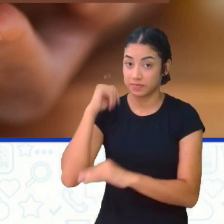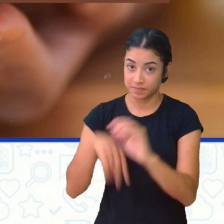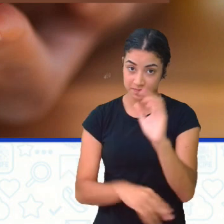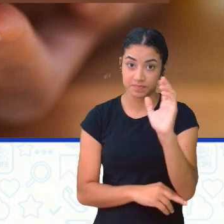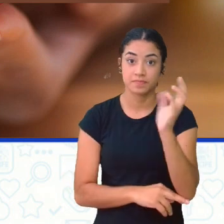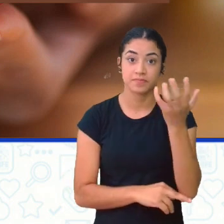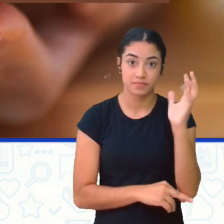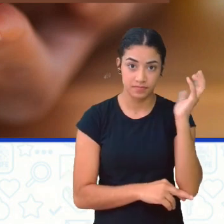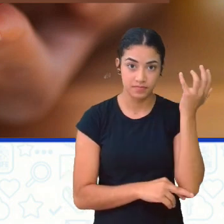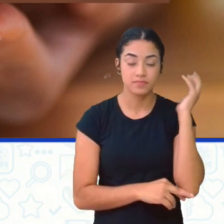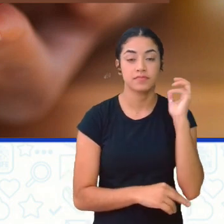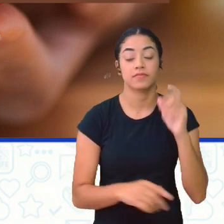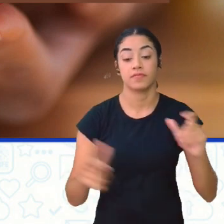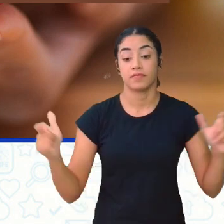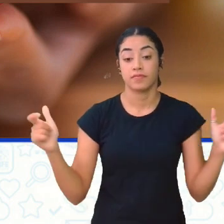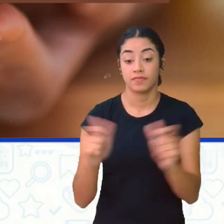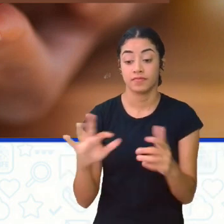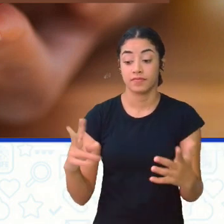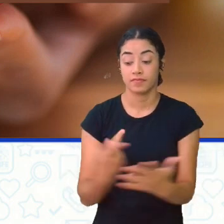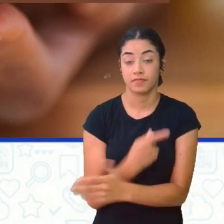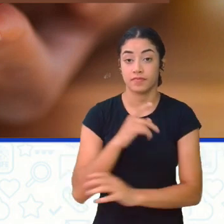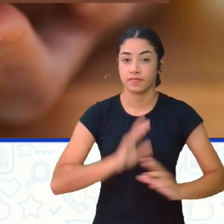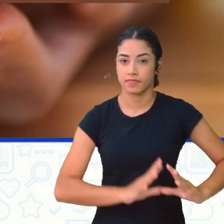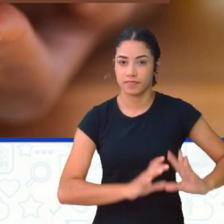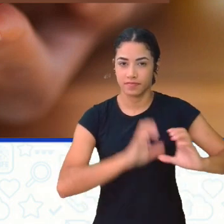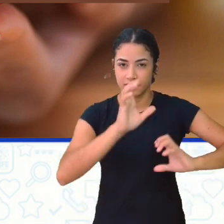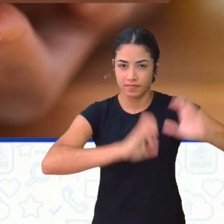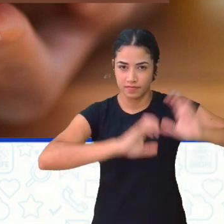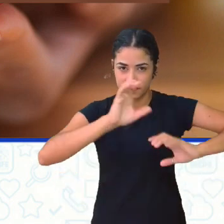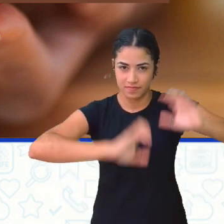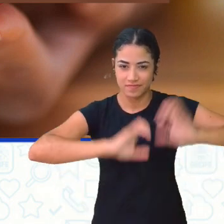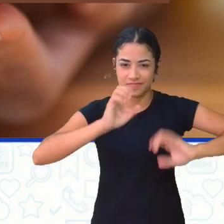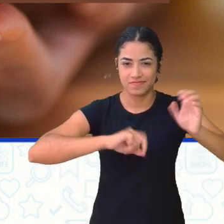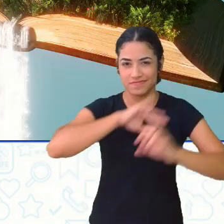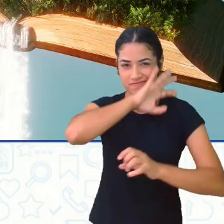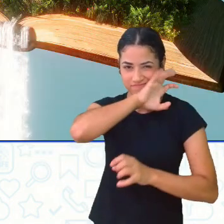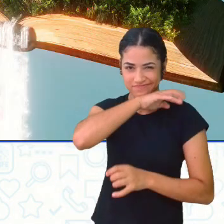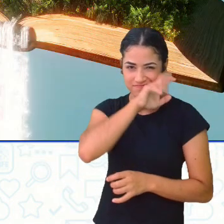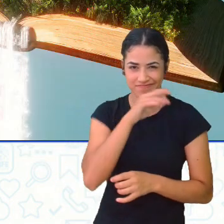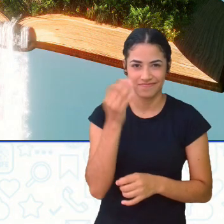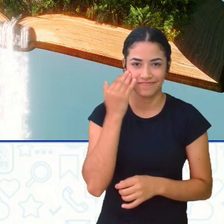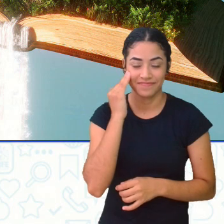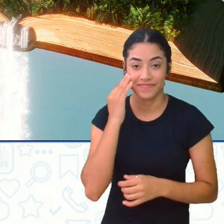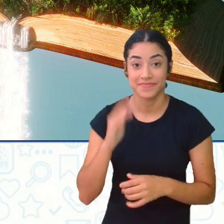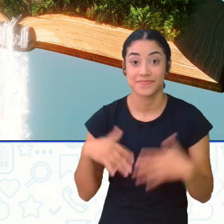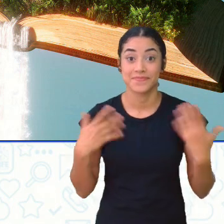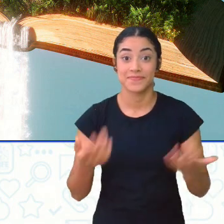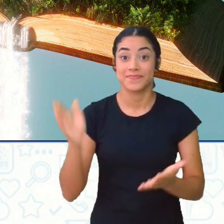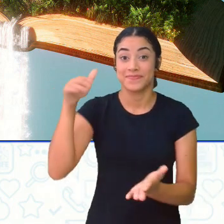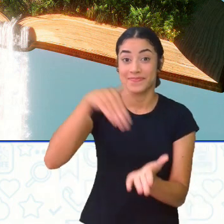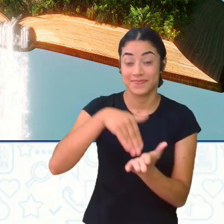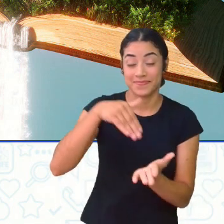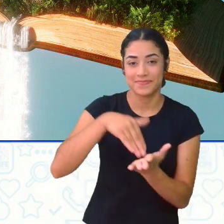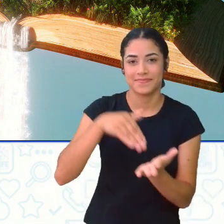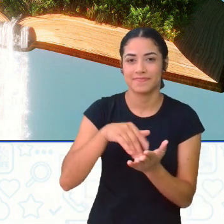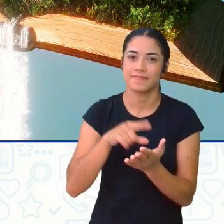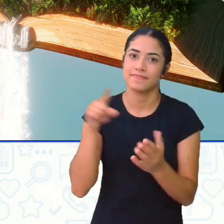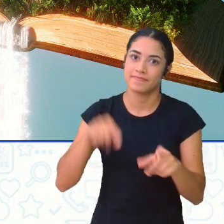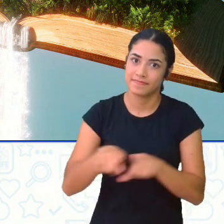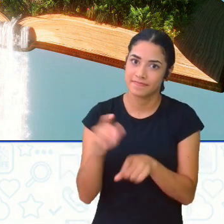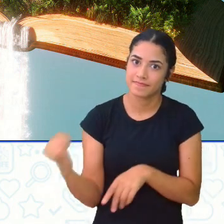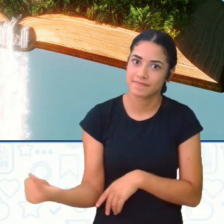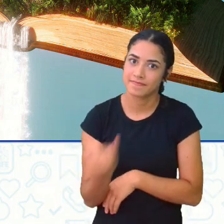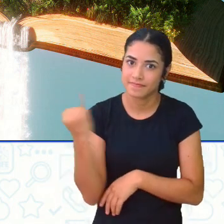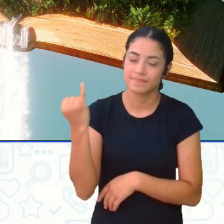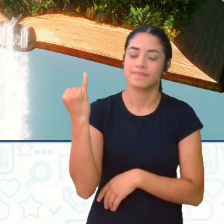Que é onde acontece O conflito Entre os animais Certo? E por último Mas não menos importante